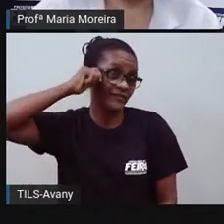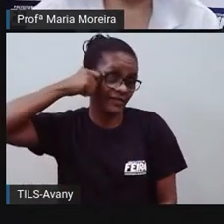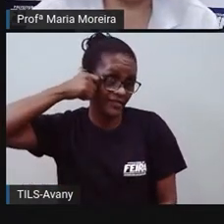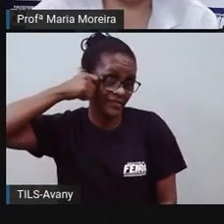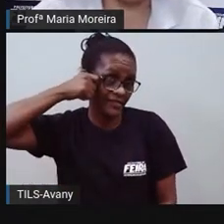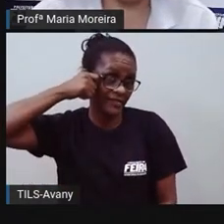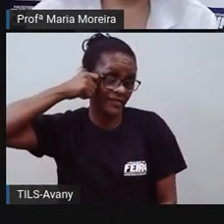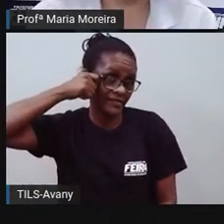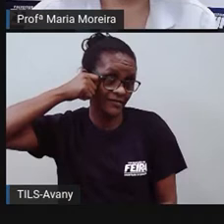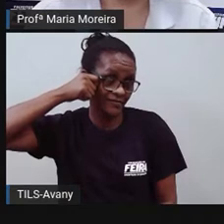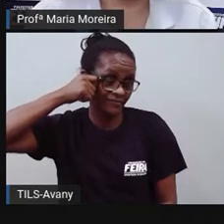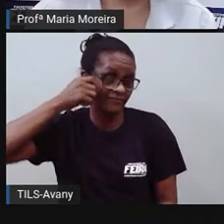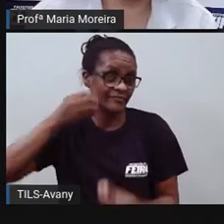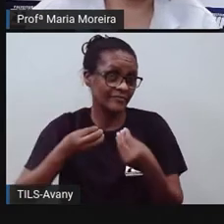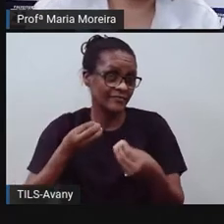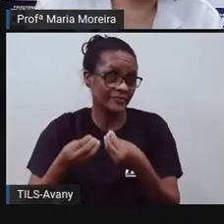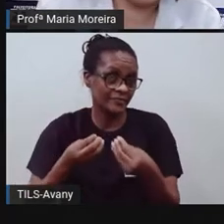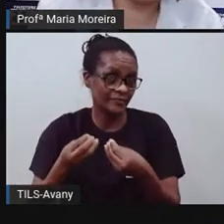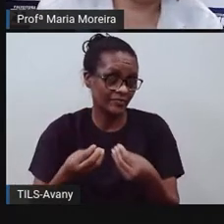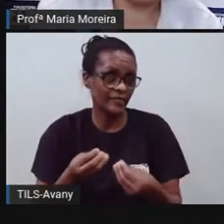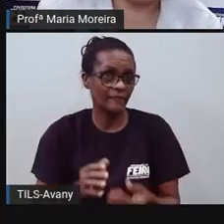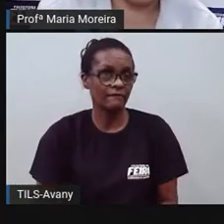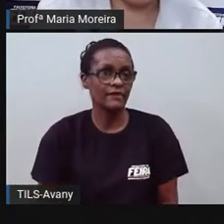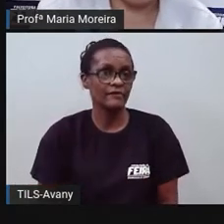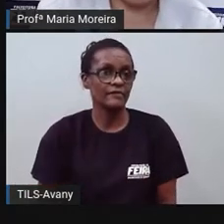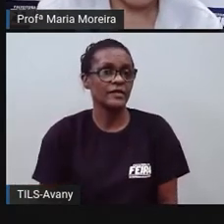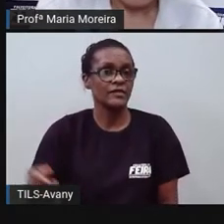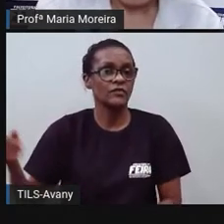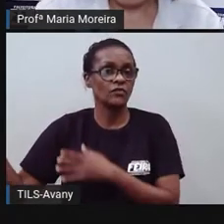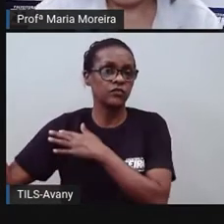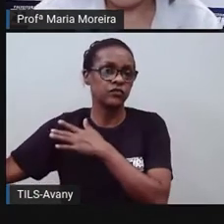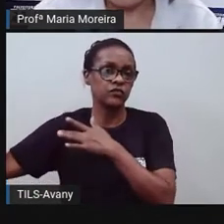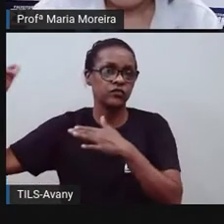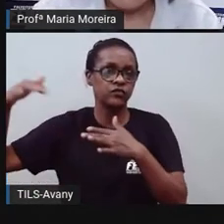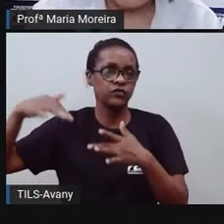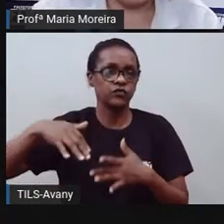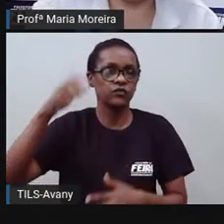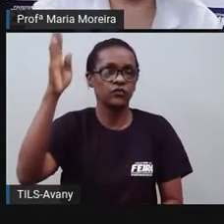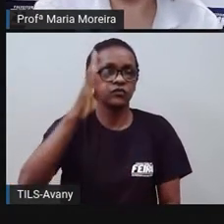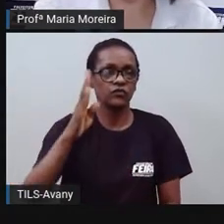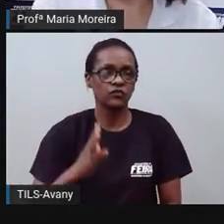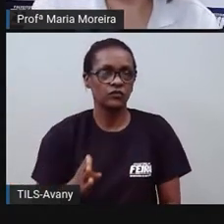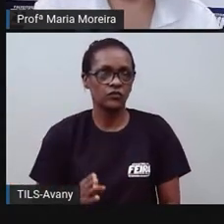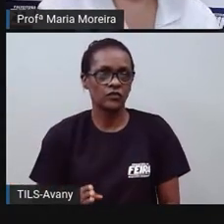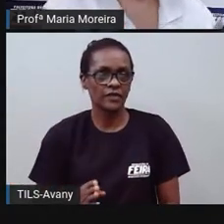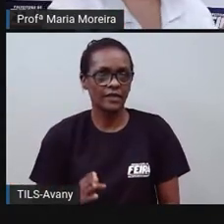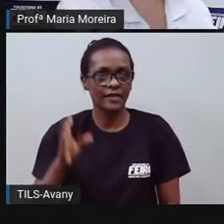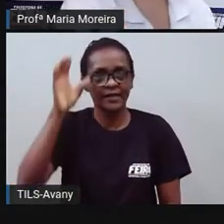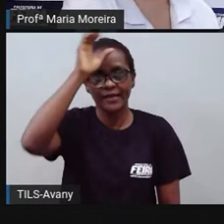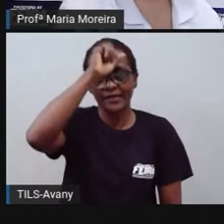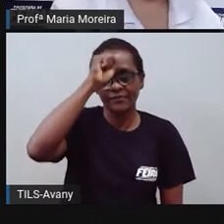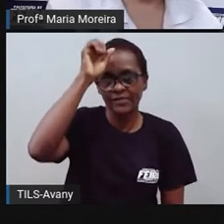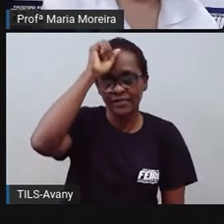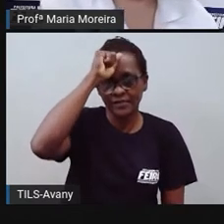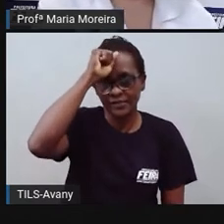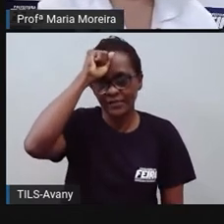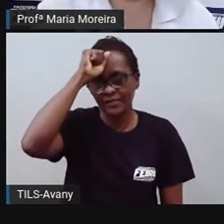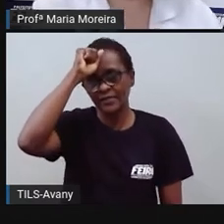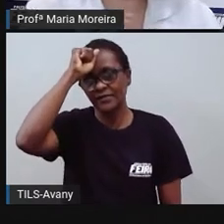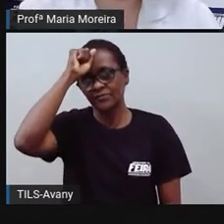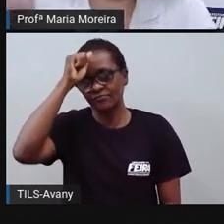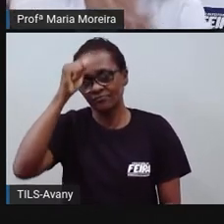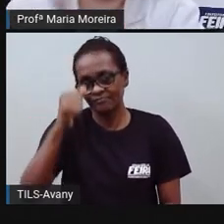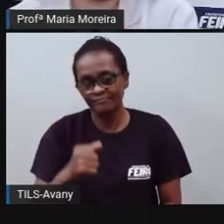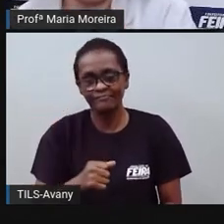forçou-os a apropriações e adaptações. Por quê? Eles, ah não, todo mundo de Moçambique vai pra algum